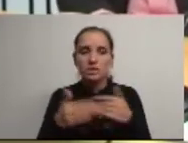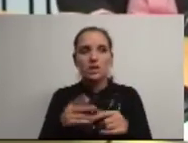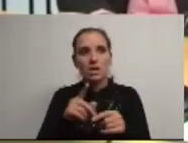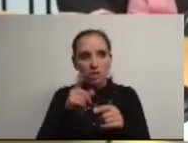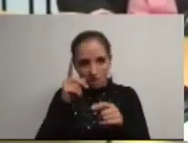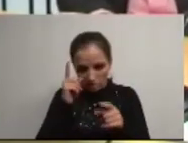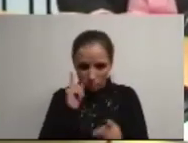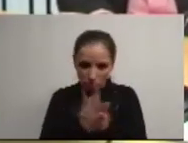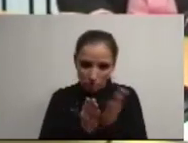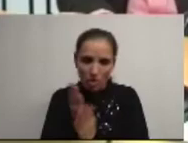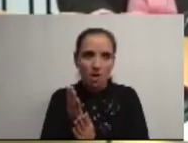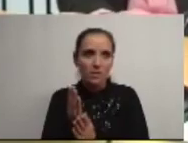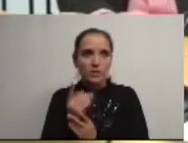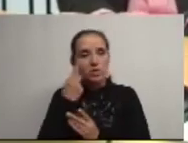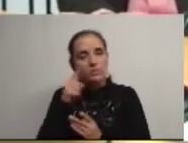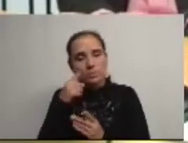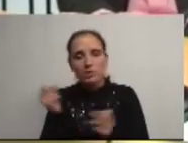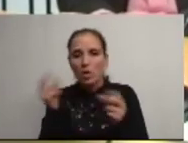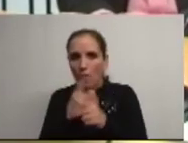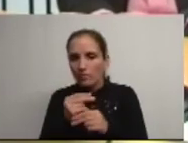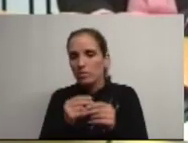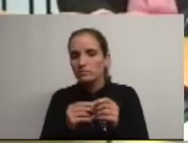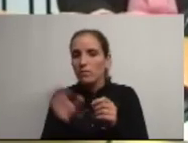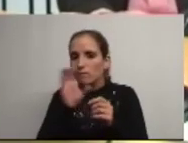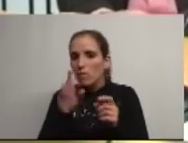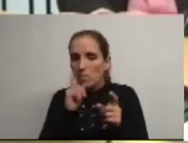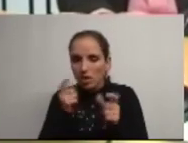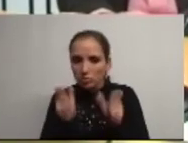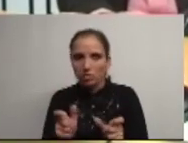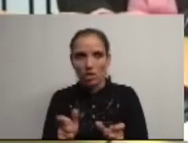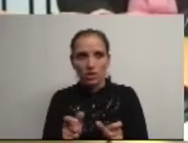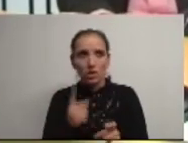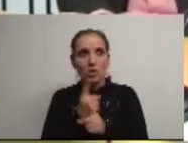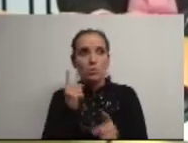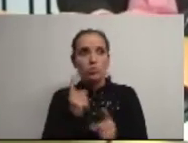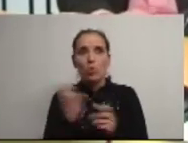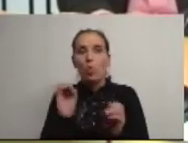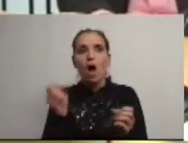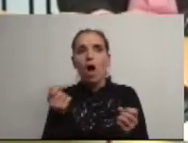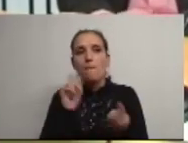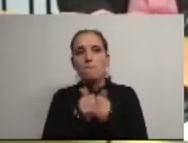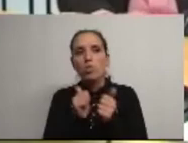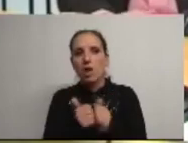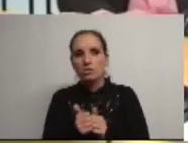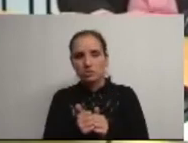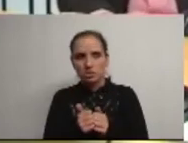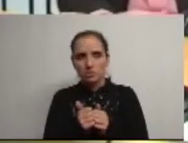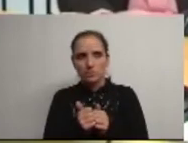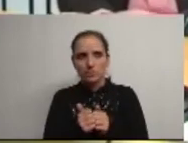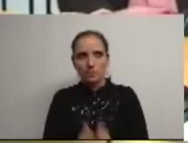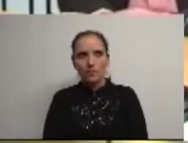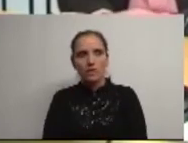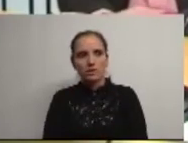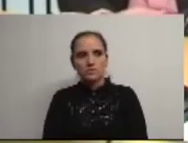arriscar em experimentar de forma controlada ok porque não vai haver aqui uma mudança brutal ok